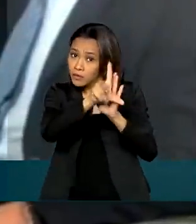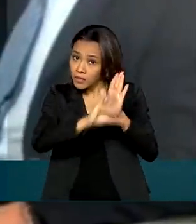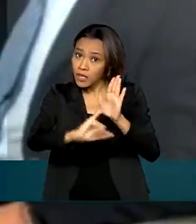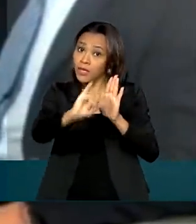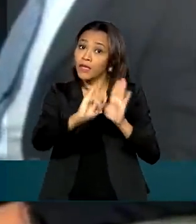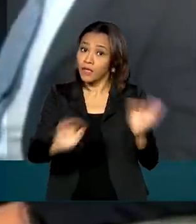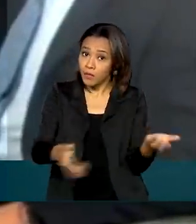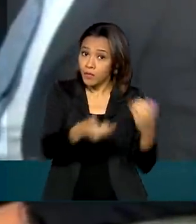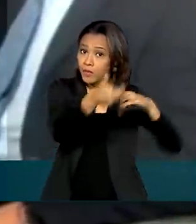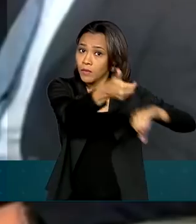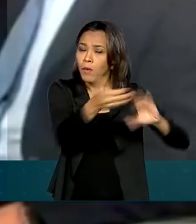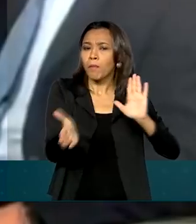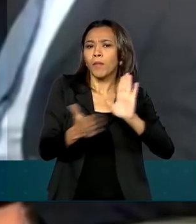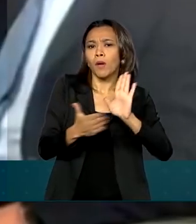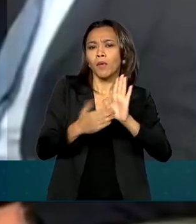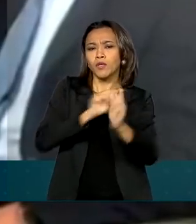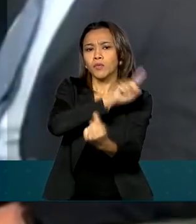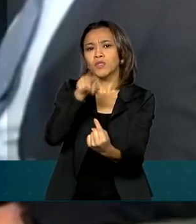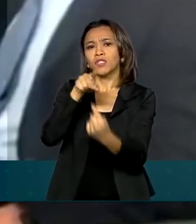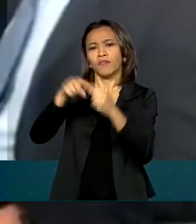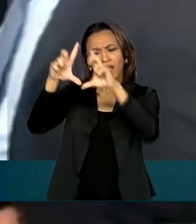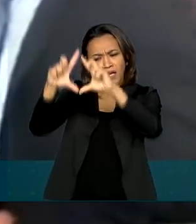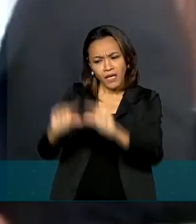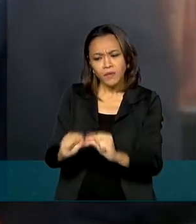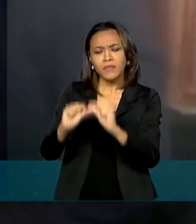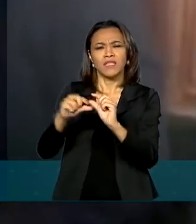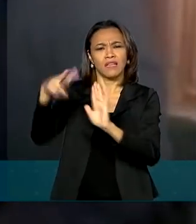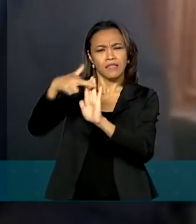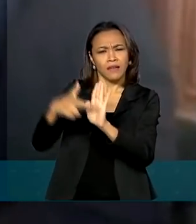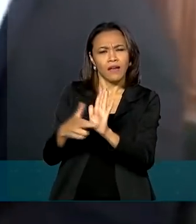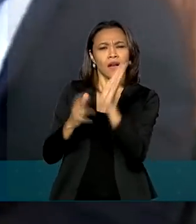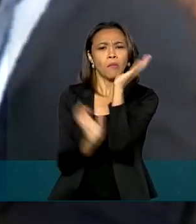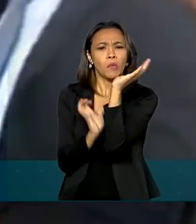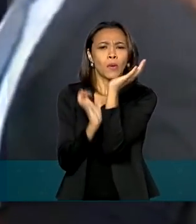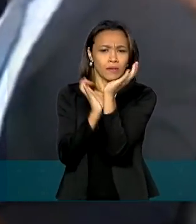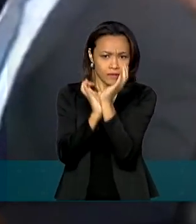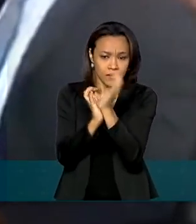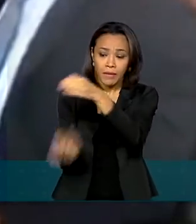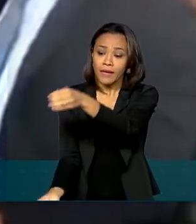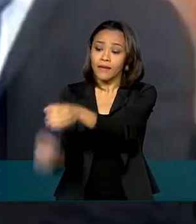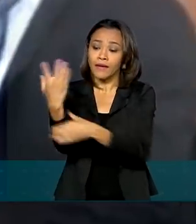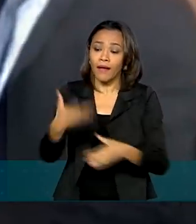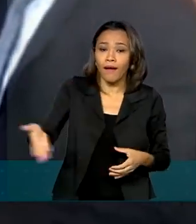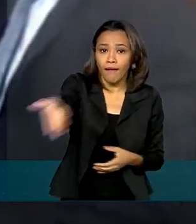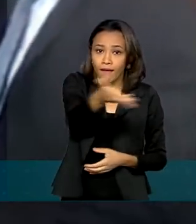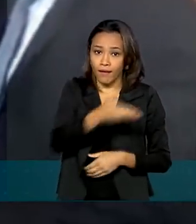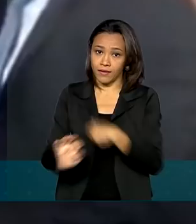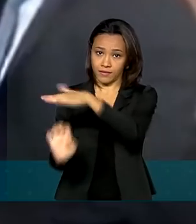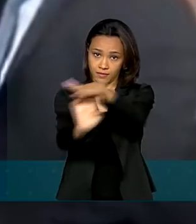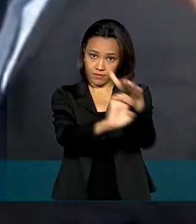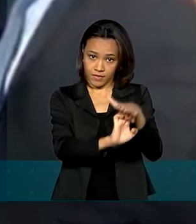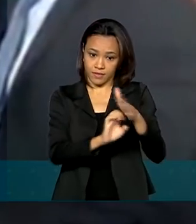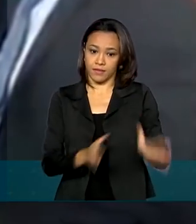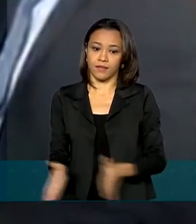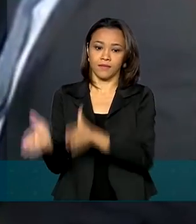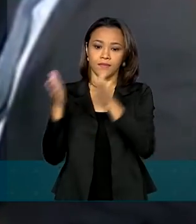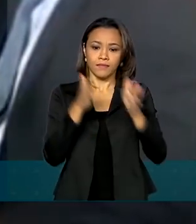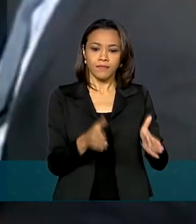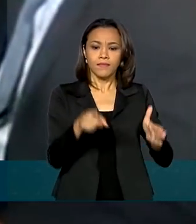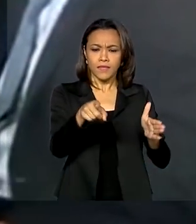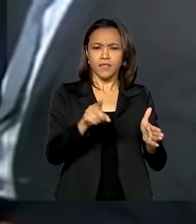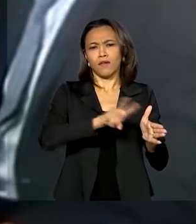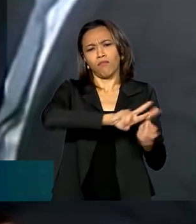com propostas para simplificar a criação dessas empresas e estimular investimentos. São grandes avanços no